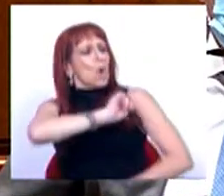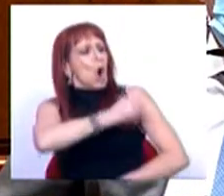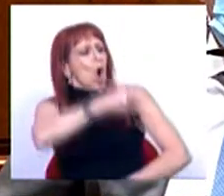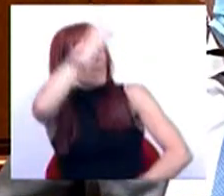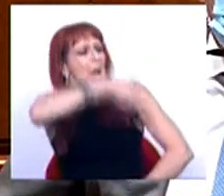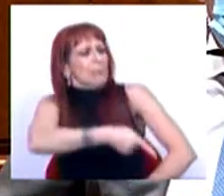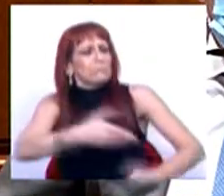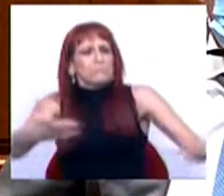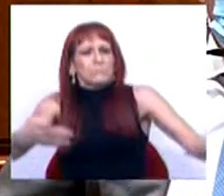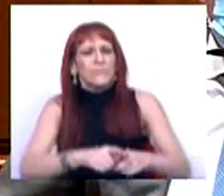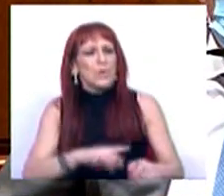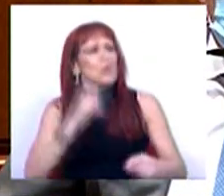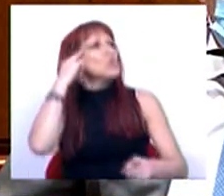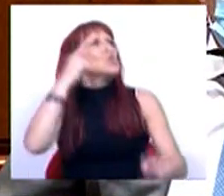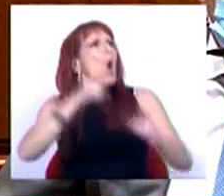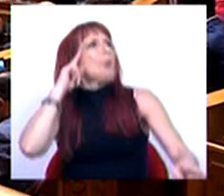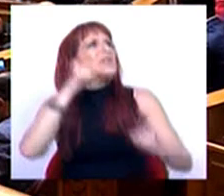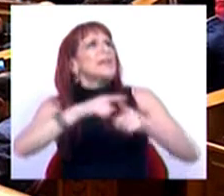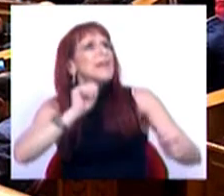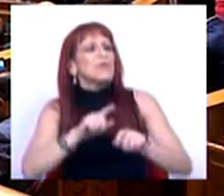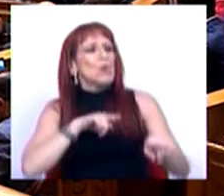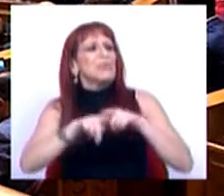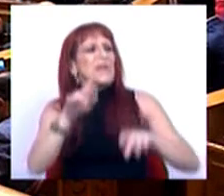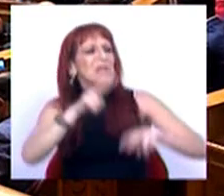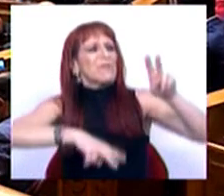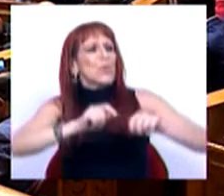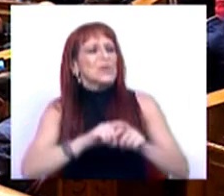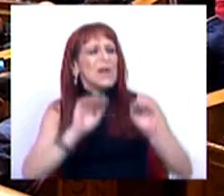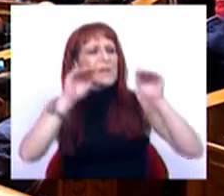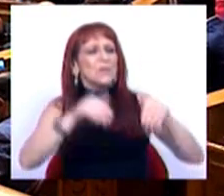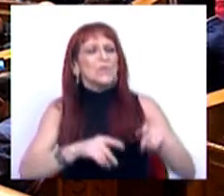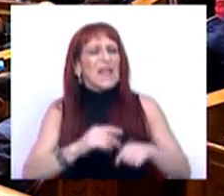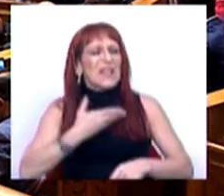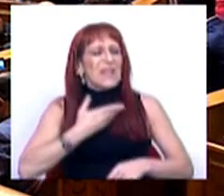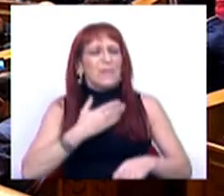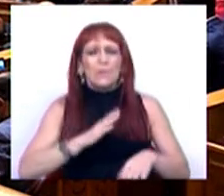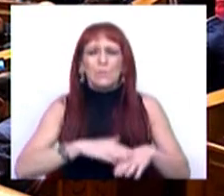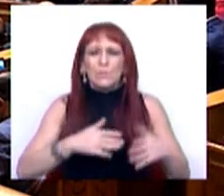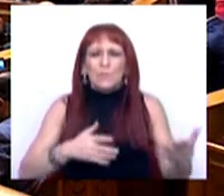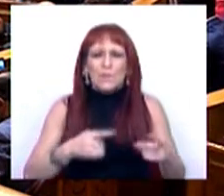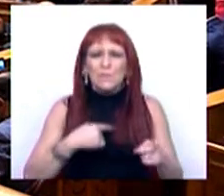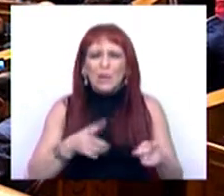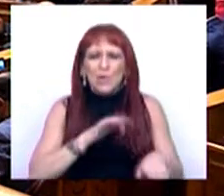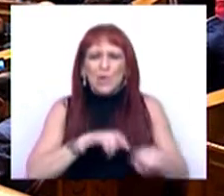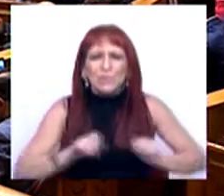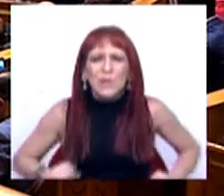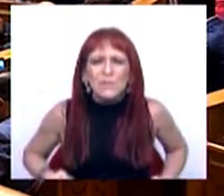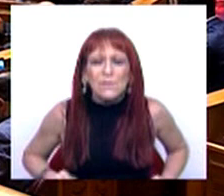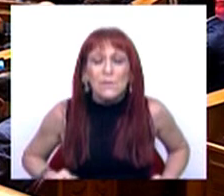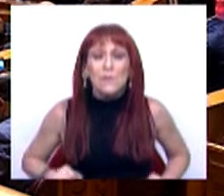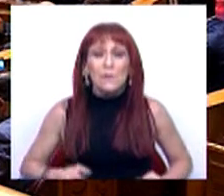dos objetivos da política financeira da redução da dívida sobre todos os outros. Não, Srs. Deputados?